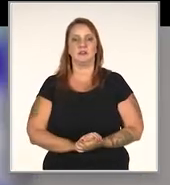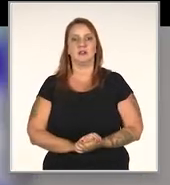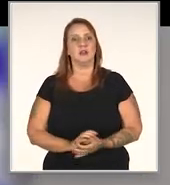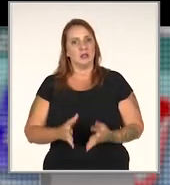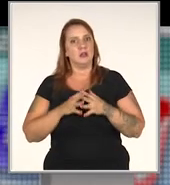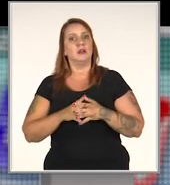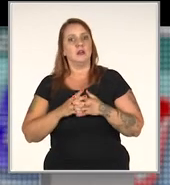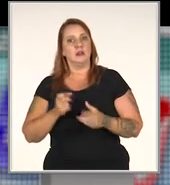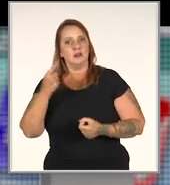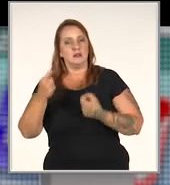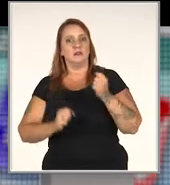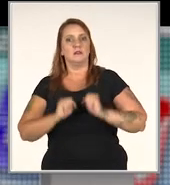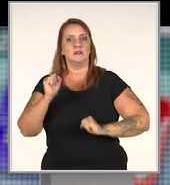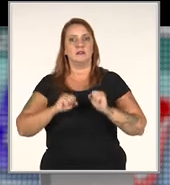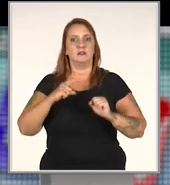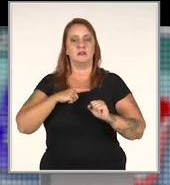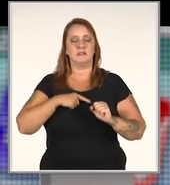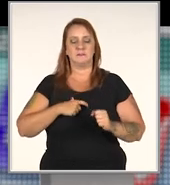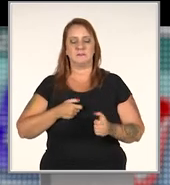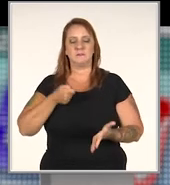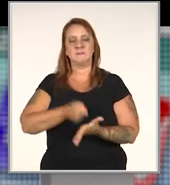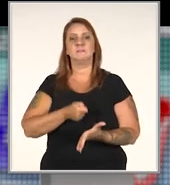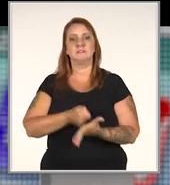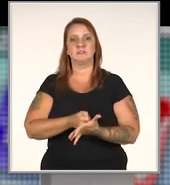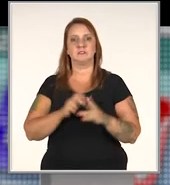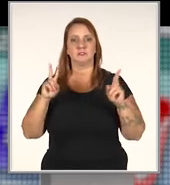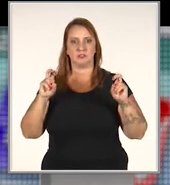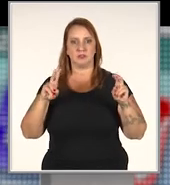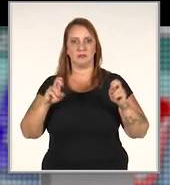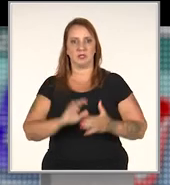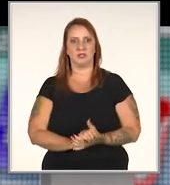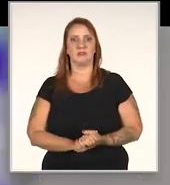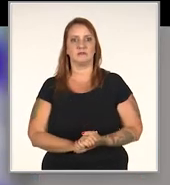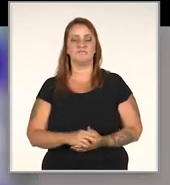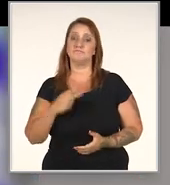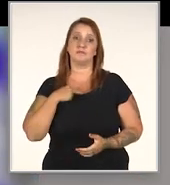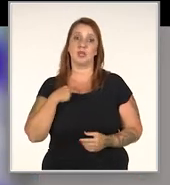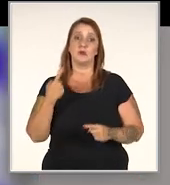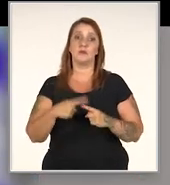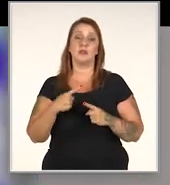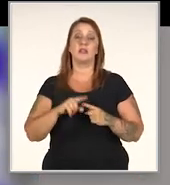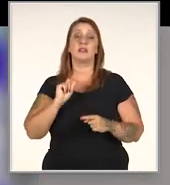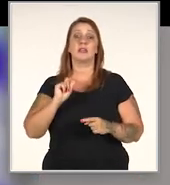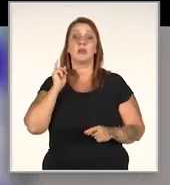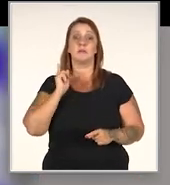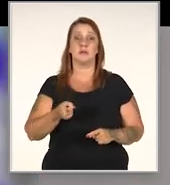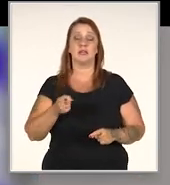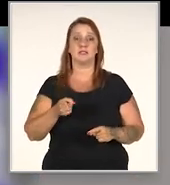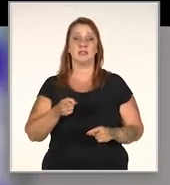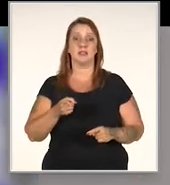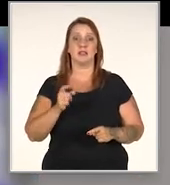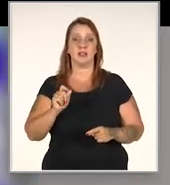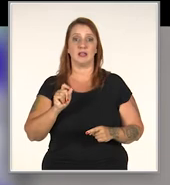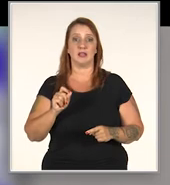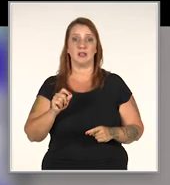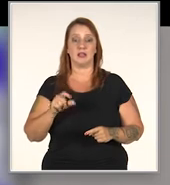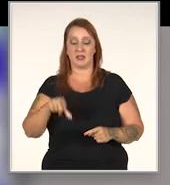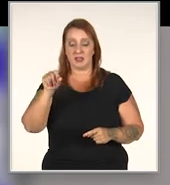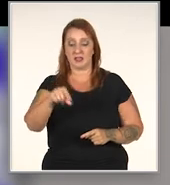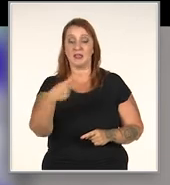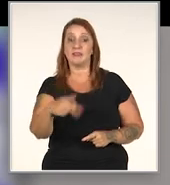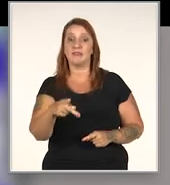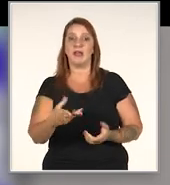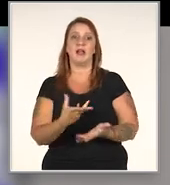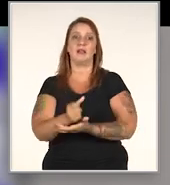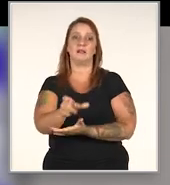fidelização. E é complicado, algumas empresas ainda se tornam resistentes em relação a isso. E não deveriam ser, porque quem manda no final das contas é